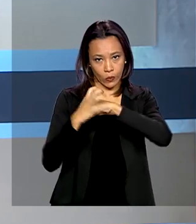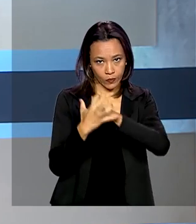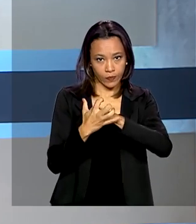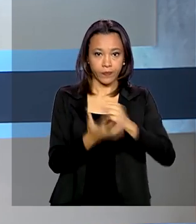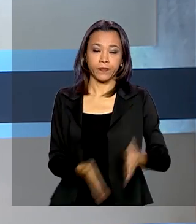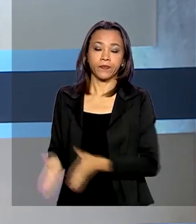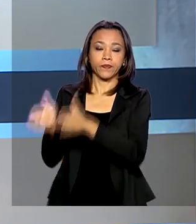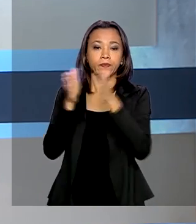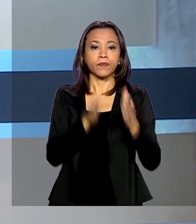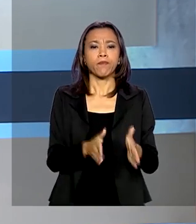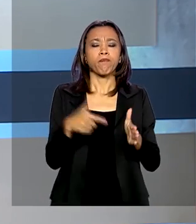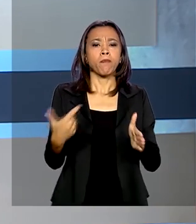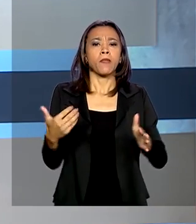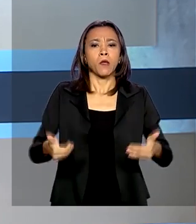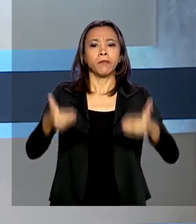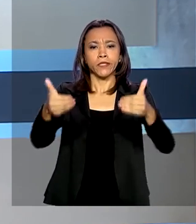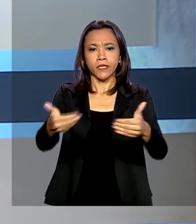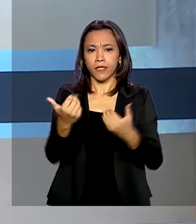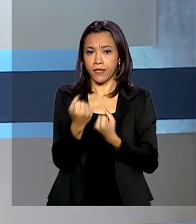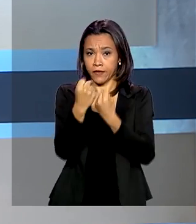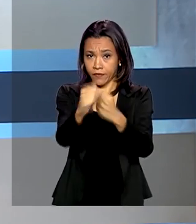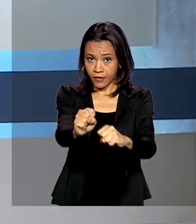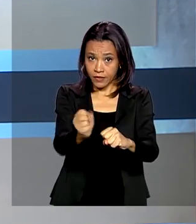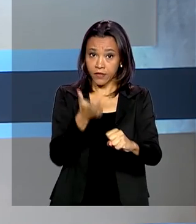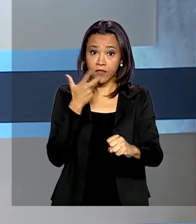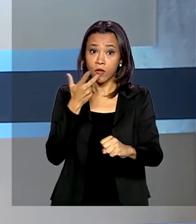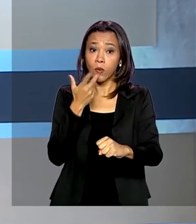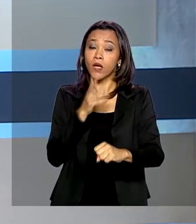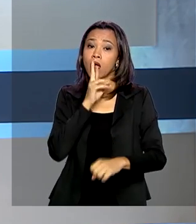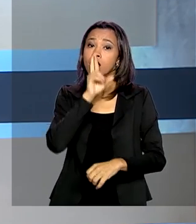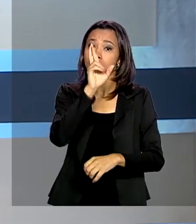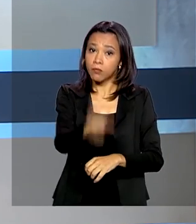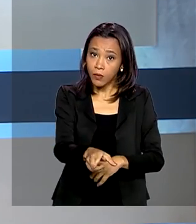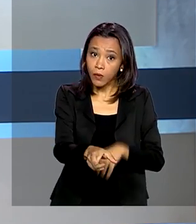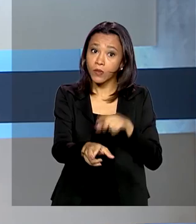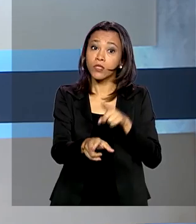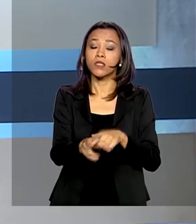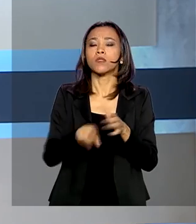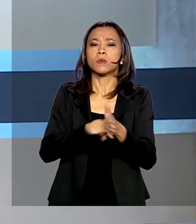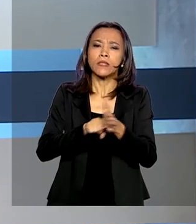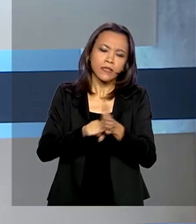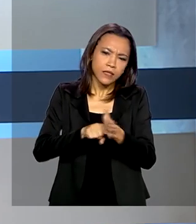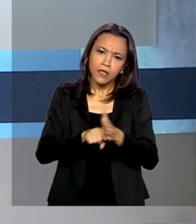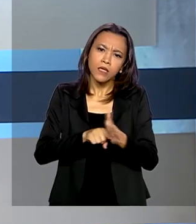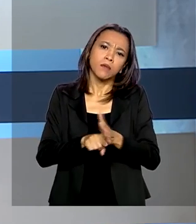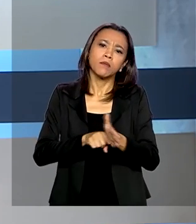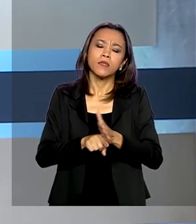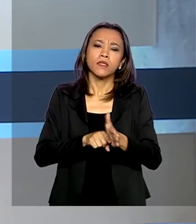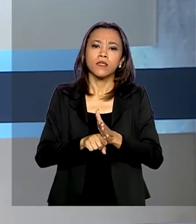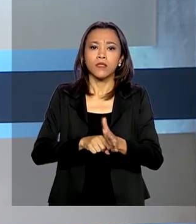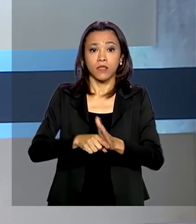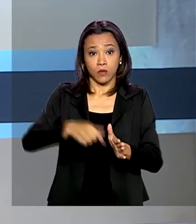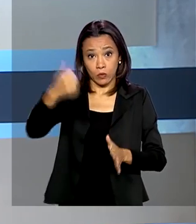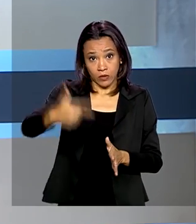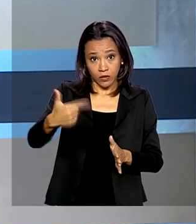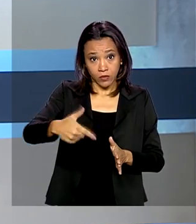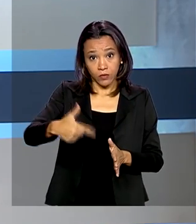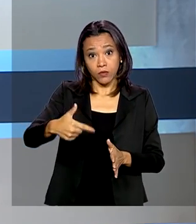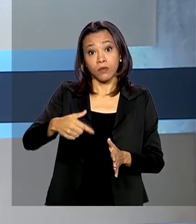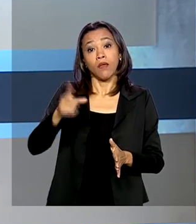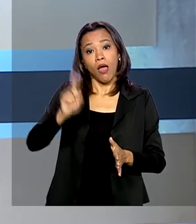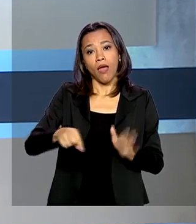E olha, o Ministério da Defesa informou que o resultado do segundo exame feito pelo ministro Fernando Azevedo para a Covid-19 deu